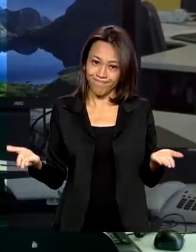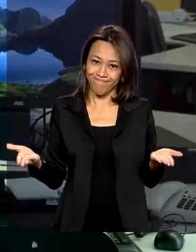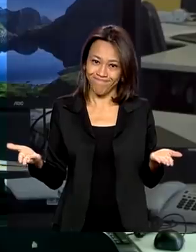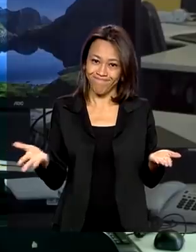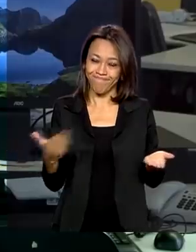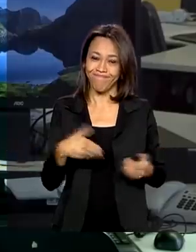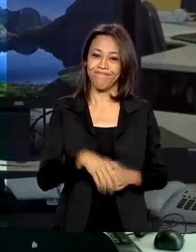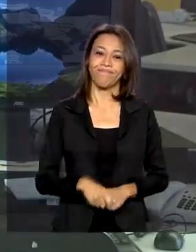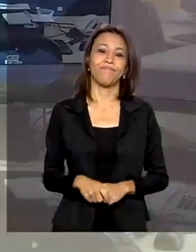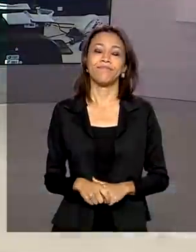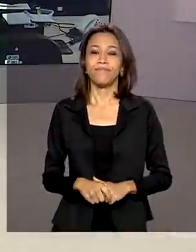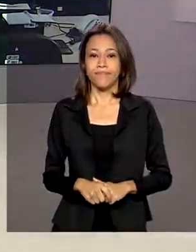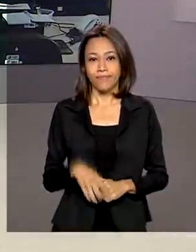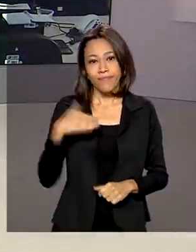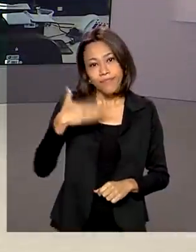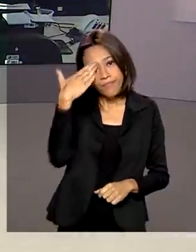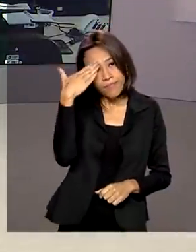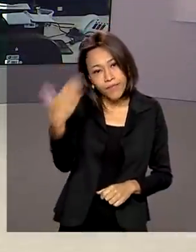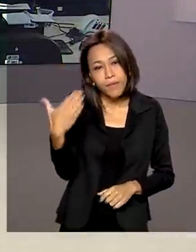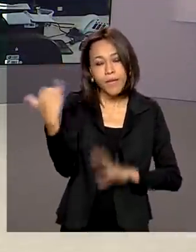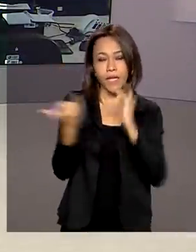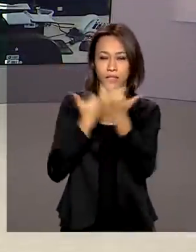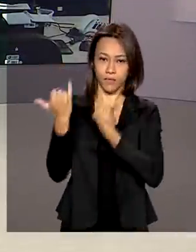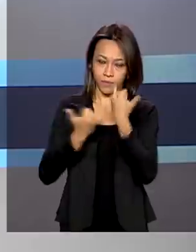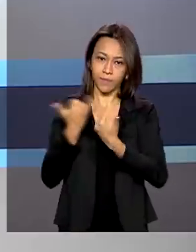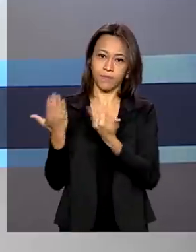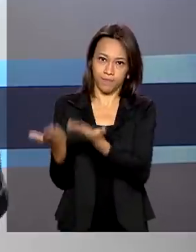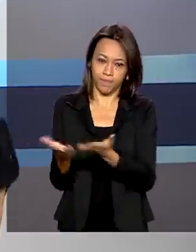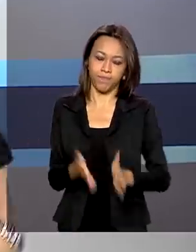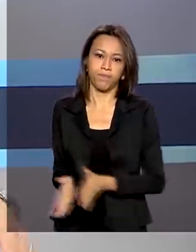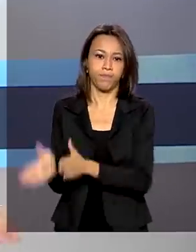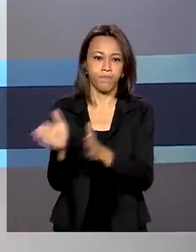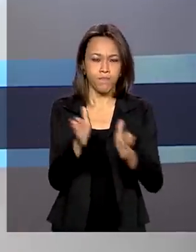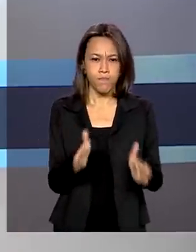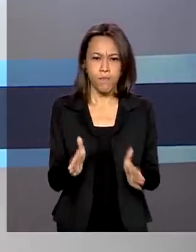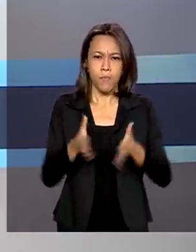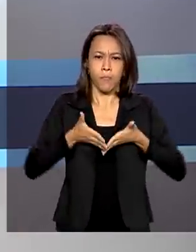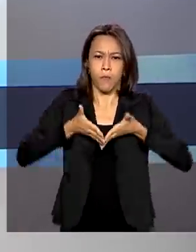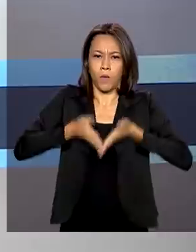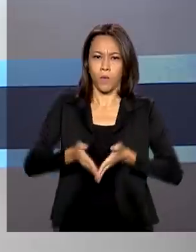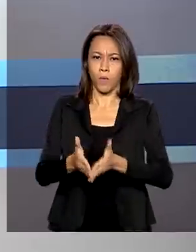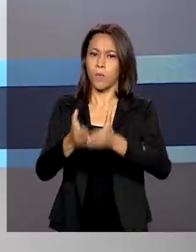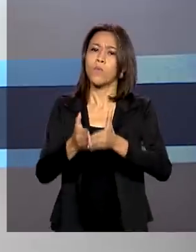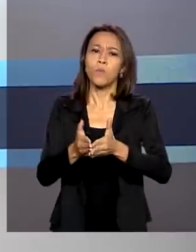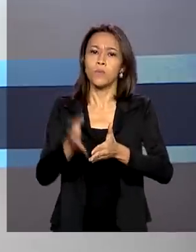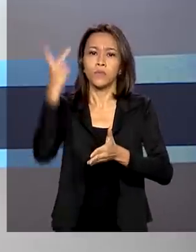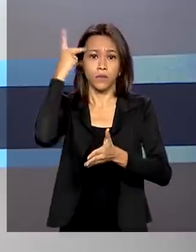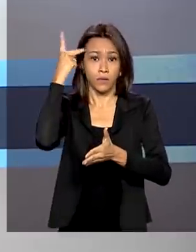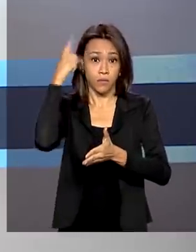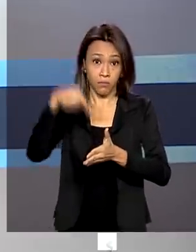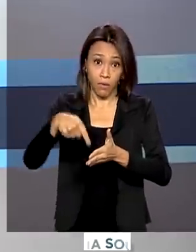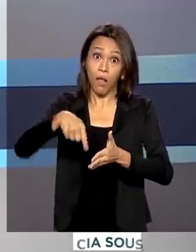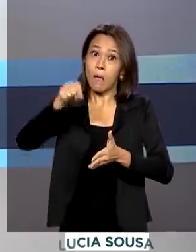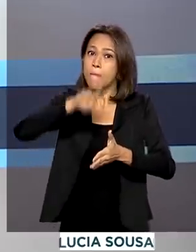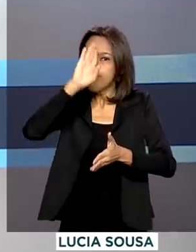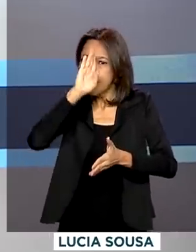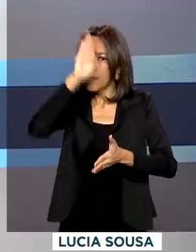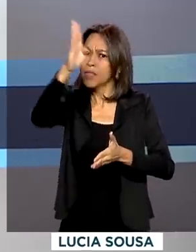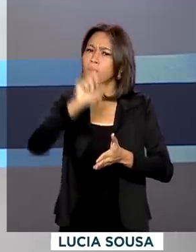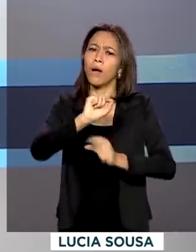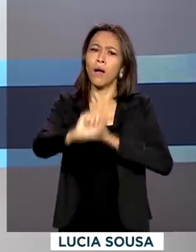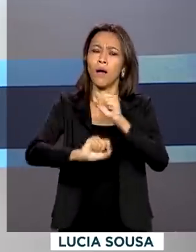Voltamos com você, Renata. Obrigada pelas informações, Cláudia. O Porto de Santos deve se firmar como o principal